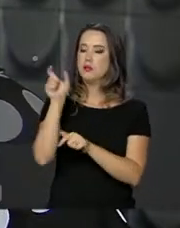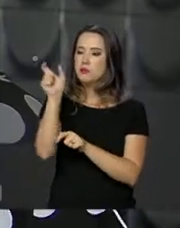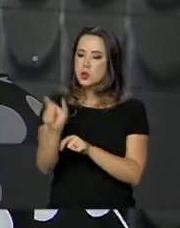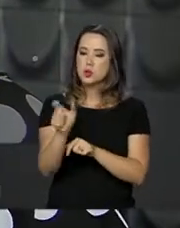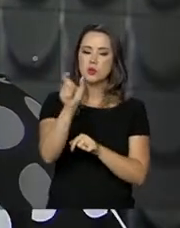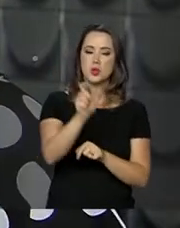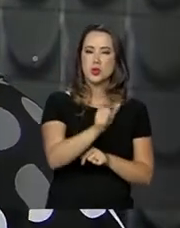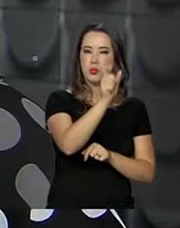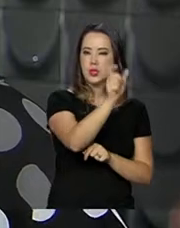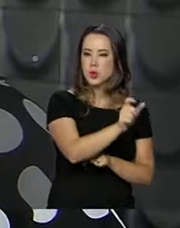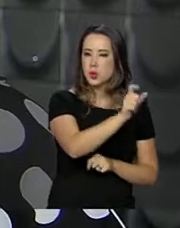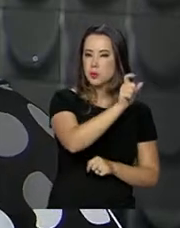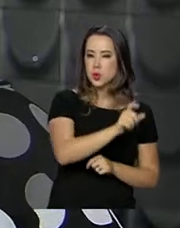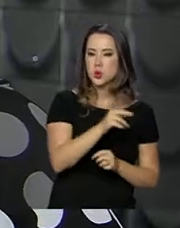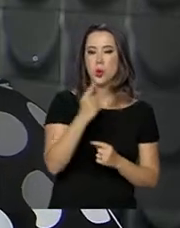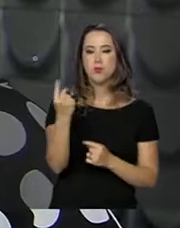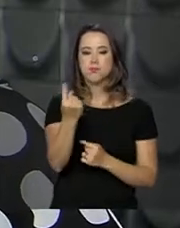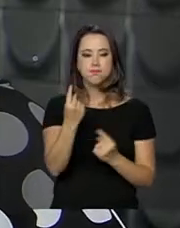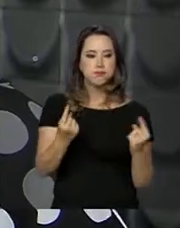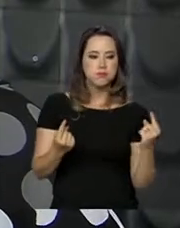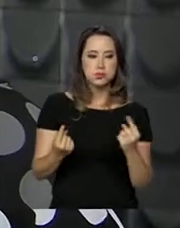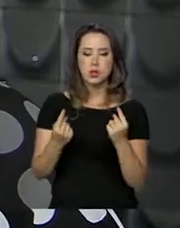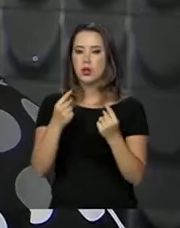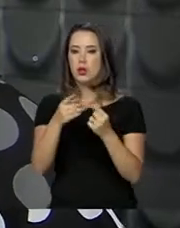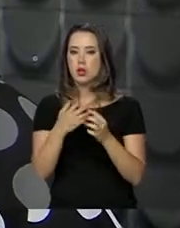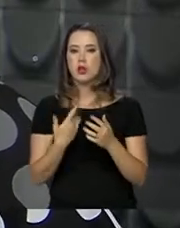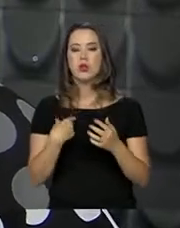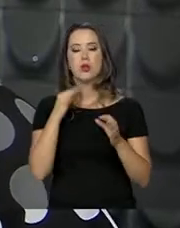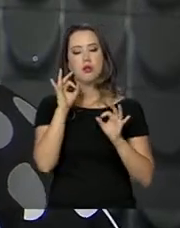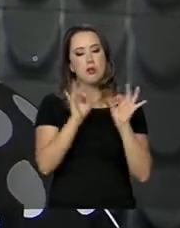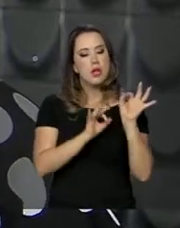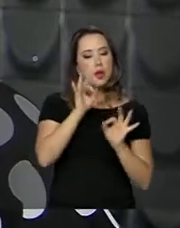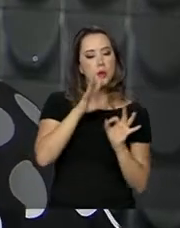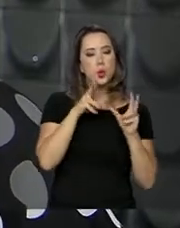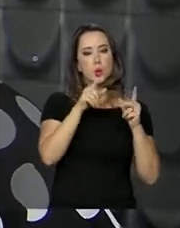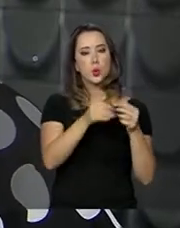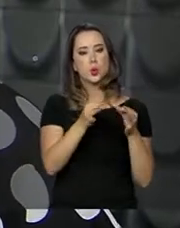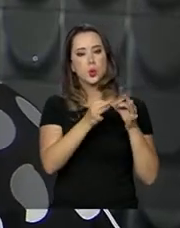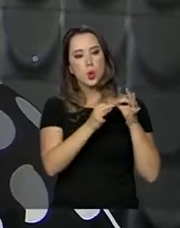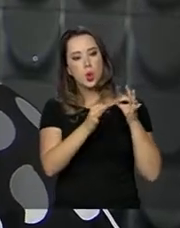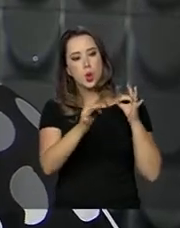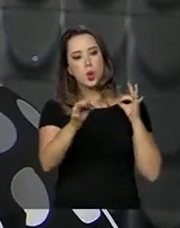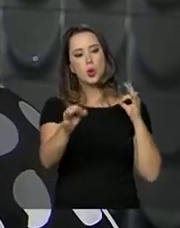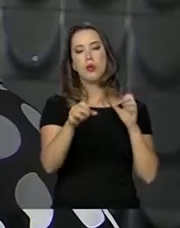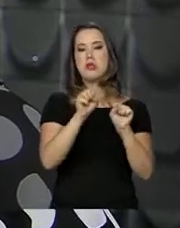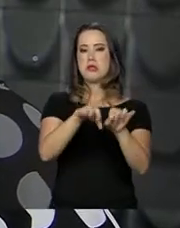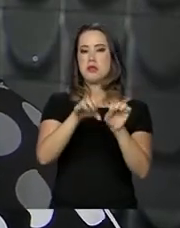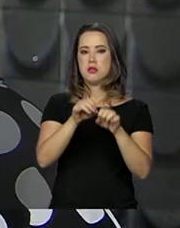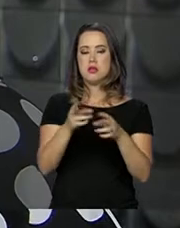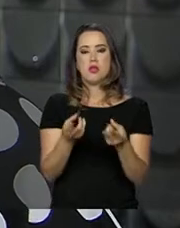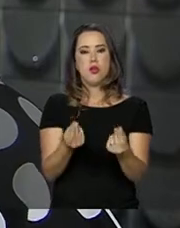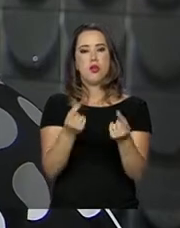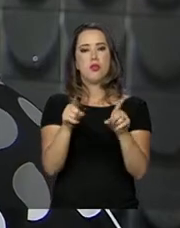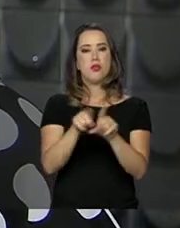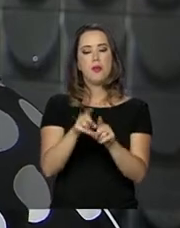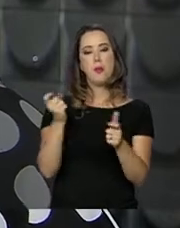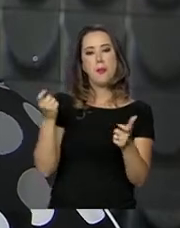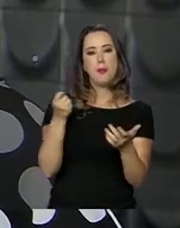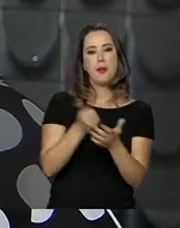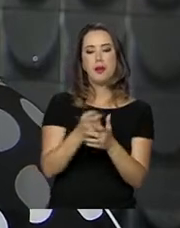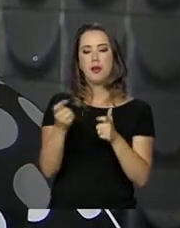personalizado, artesanal e longo para essa pessoa. Então, consiste em educação financeira, renegociação das